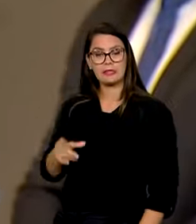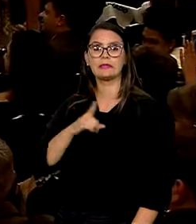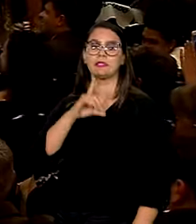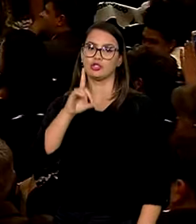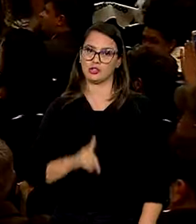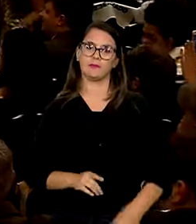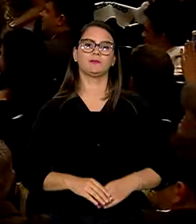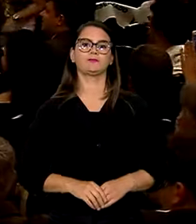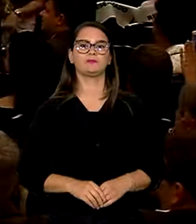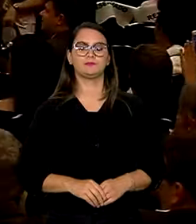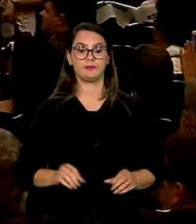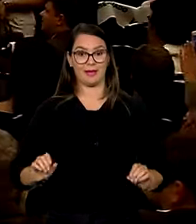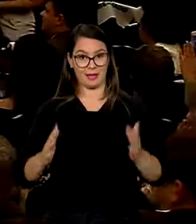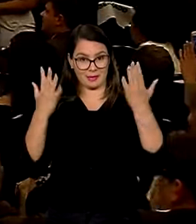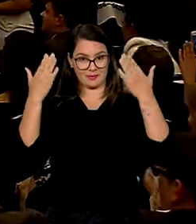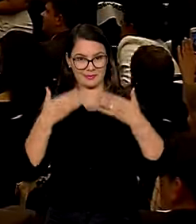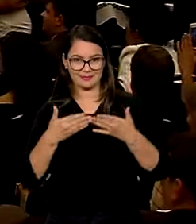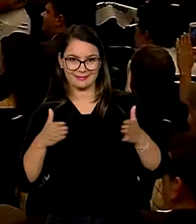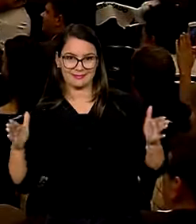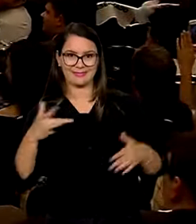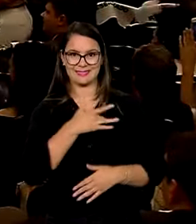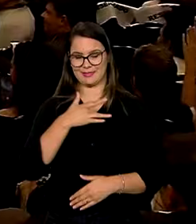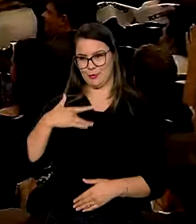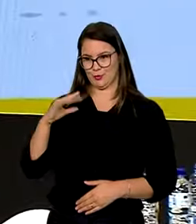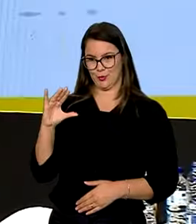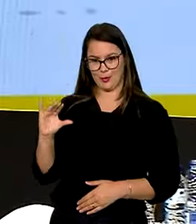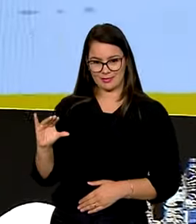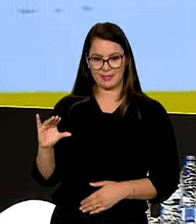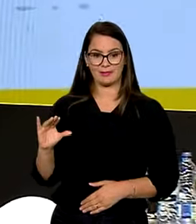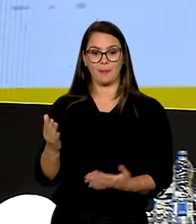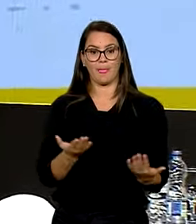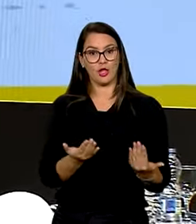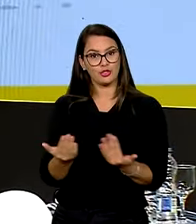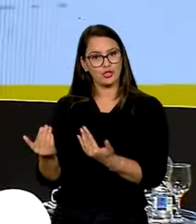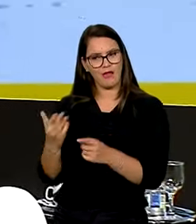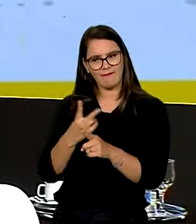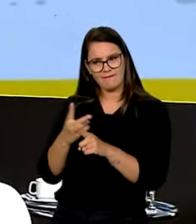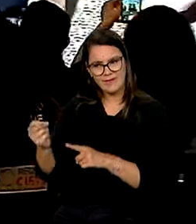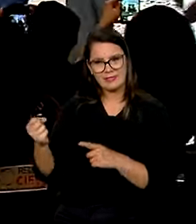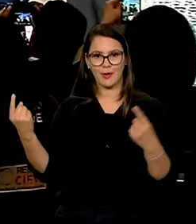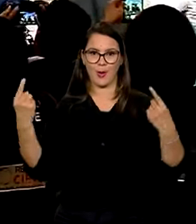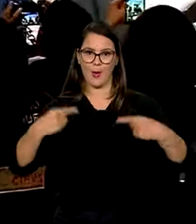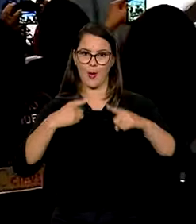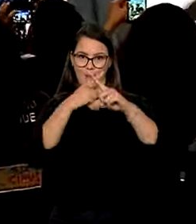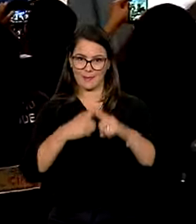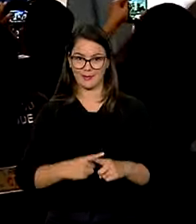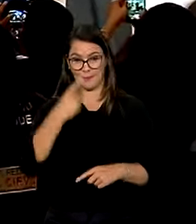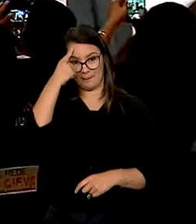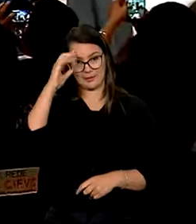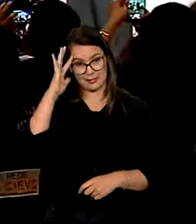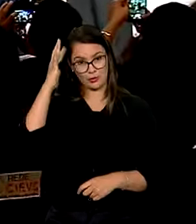ter direitos. Na cerimônia de lançamento do Saúde e Consciência, os jovens que venceram uma competição para pensar